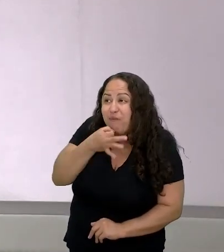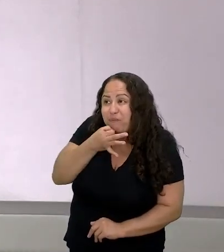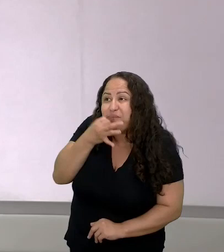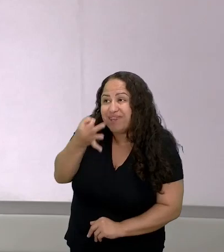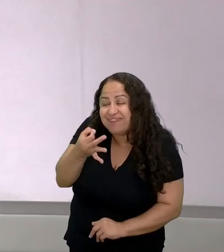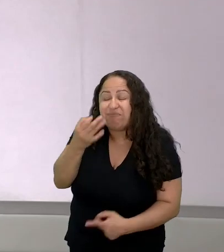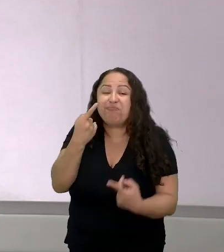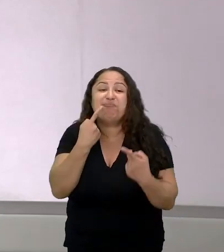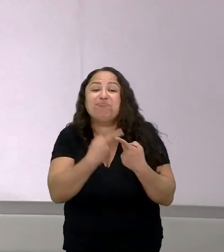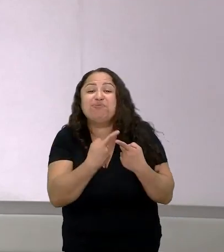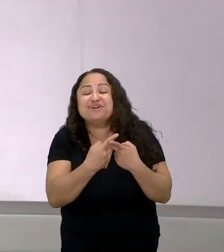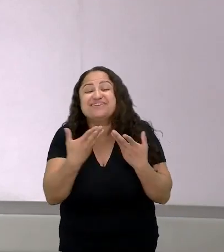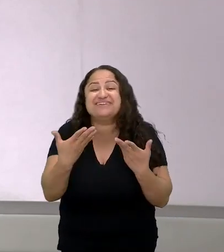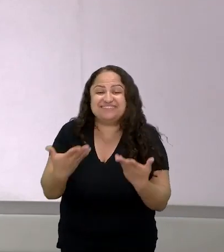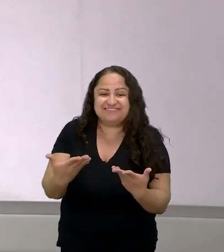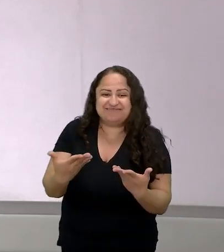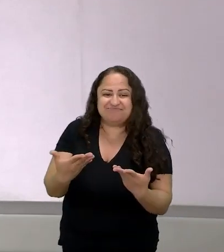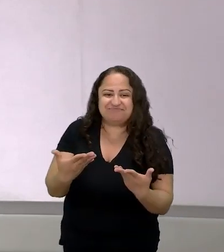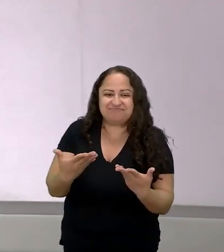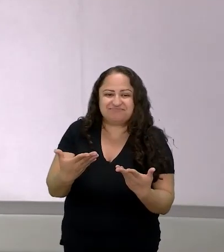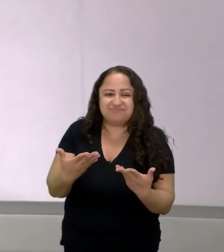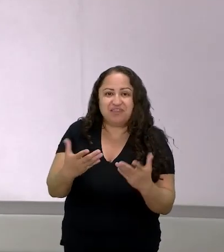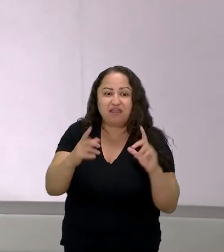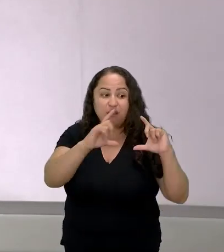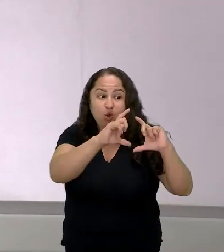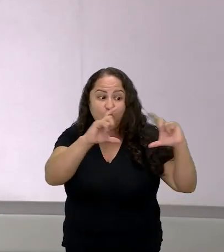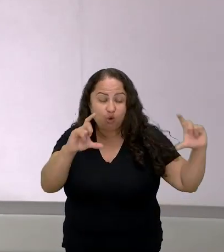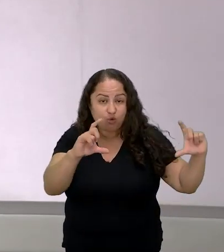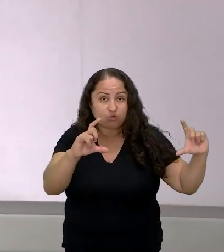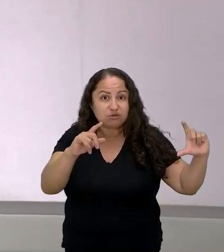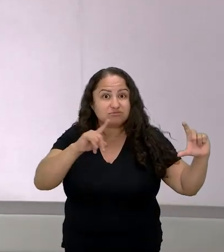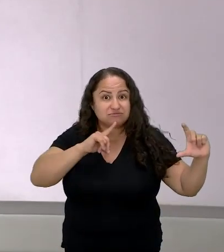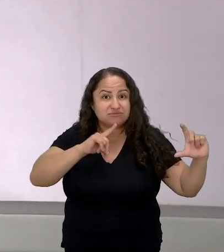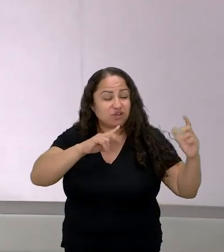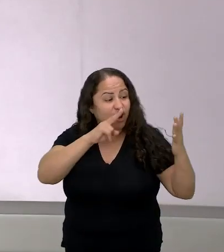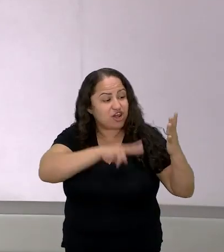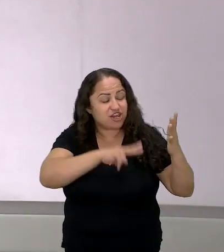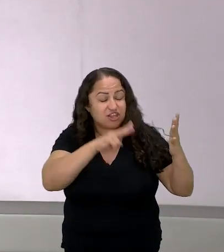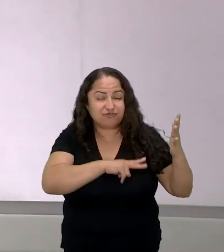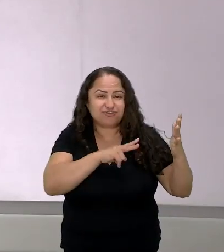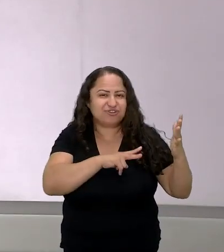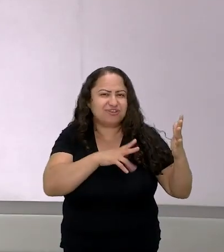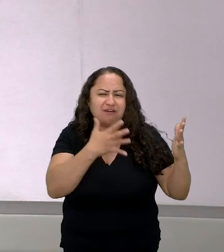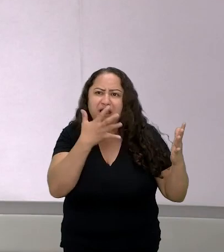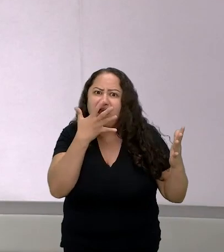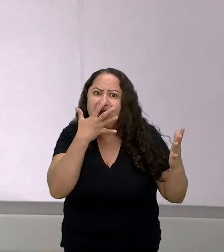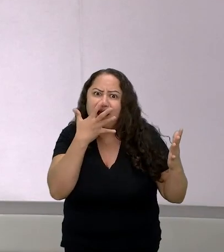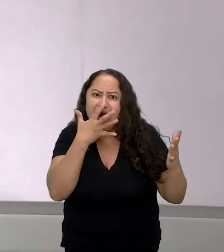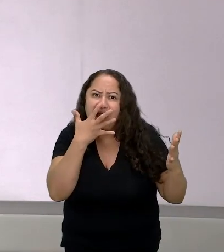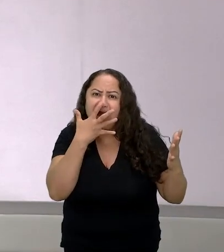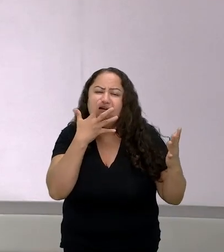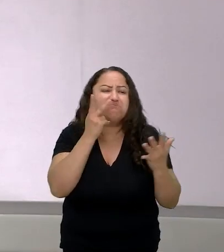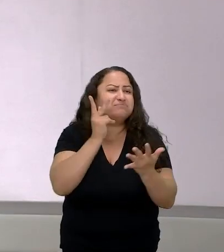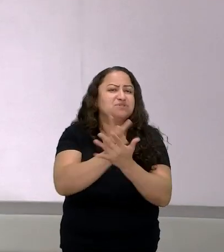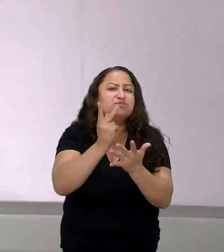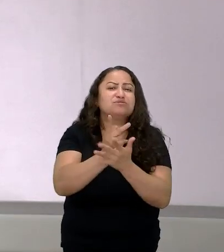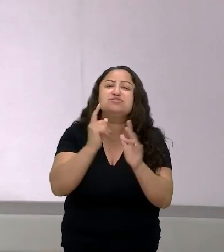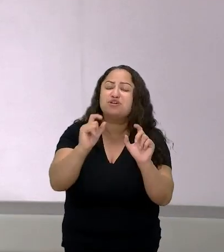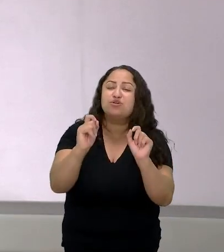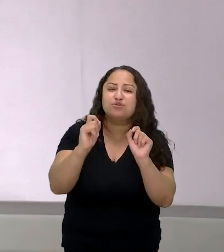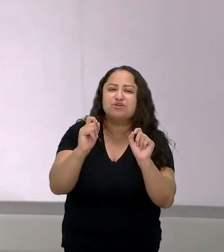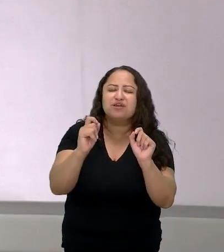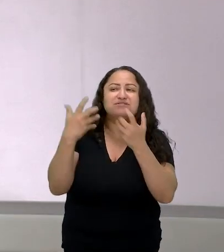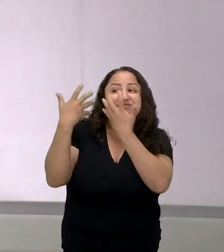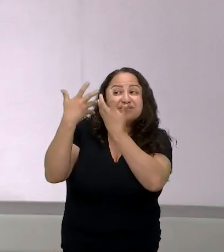Edivane porque ela trouxe o trecho do livro que muito me interessa para dar continuidade a essas